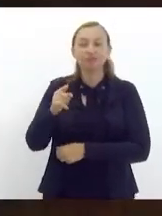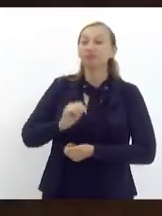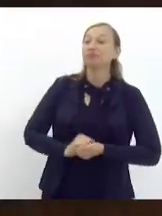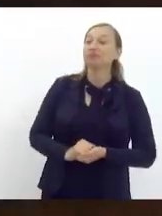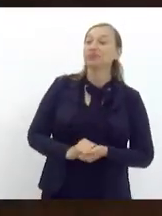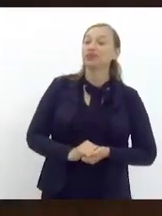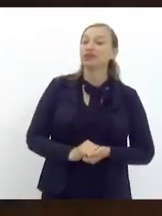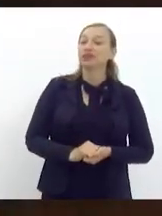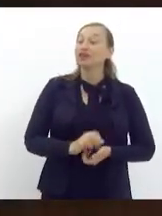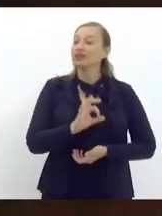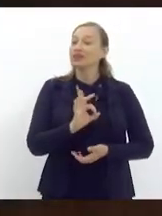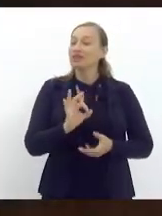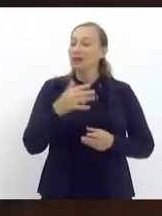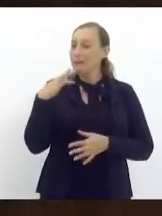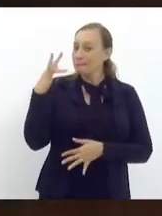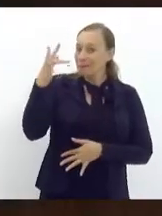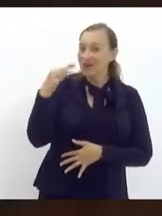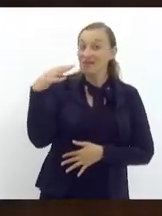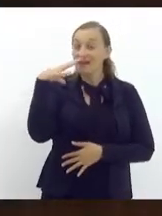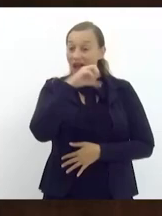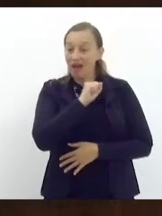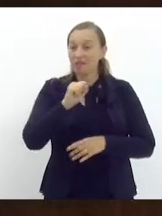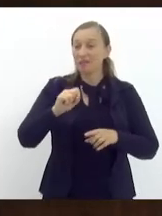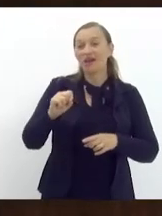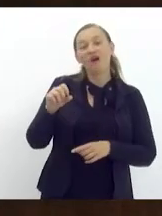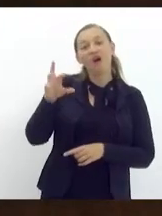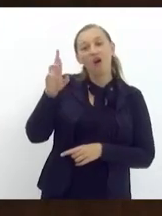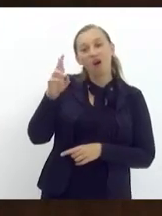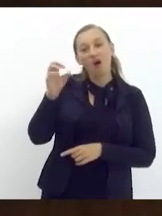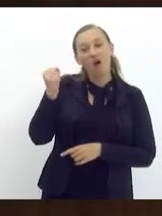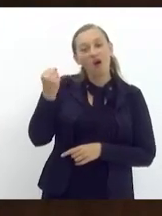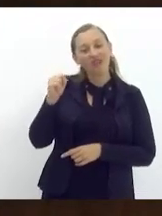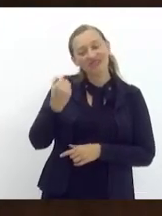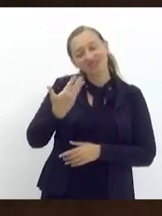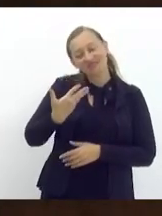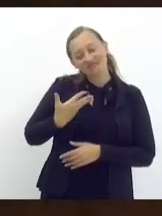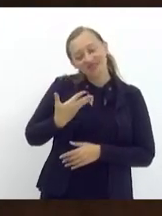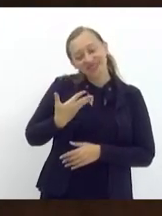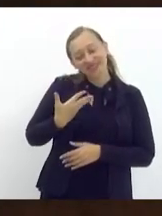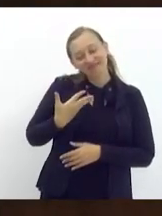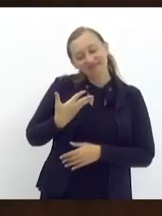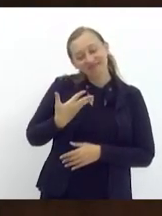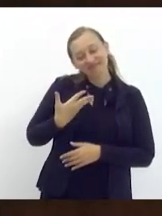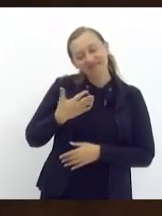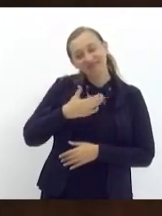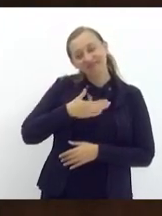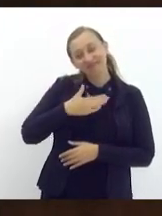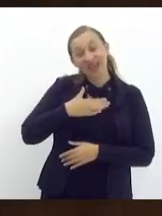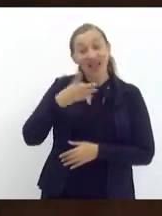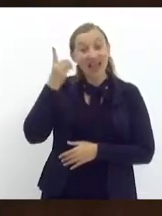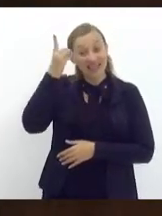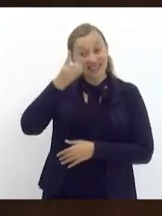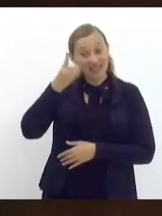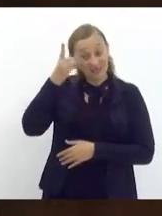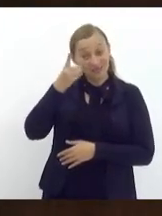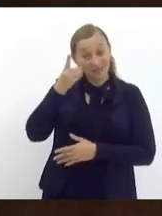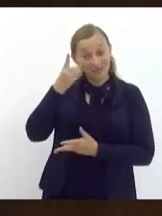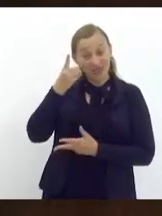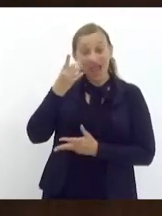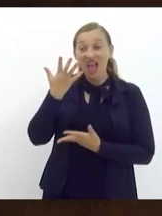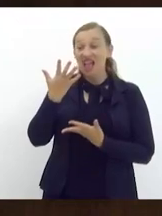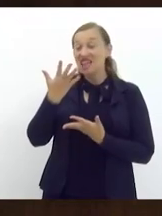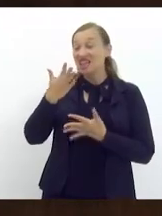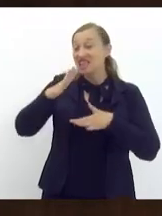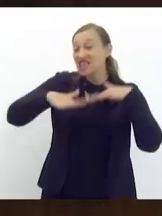E, de forma breve e rápida, mas Rosa é uma querida minha. A deputada Rosa Fernandes, independente de